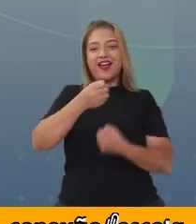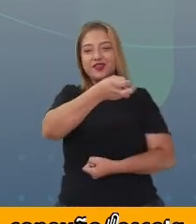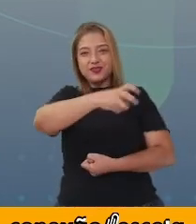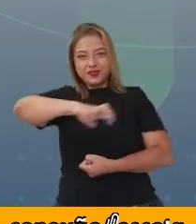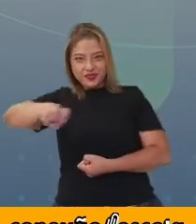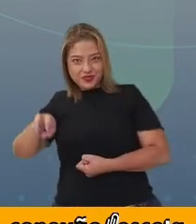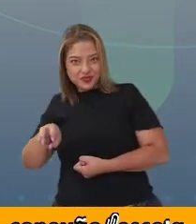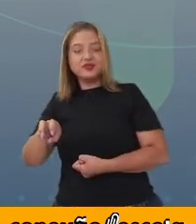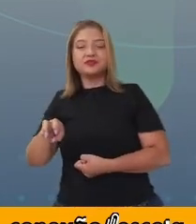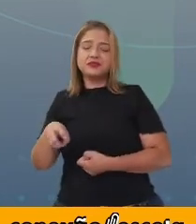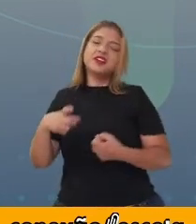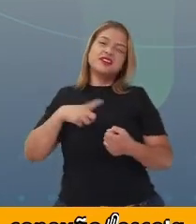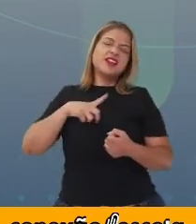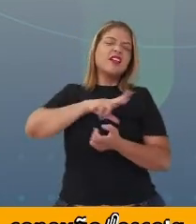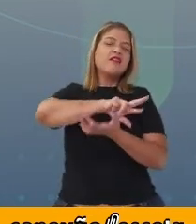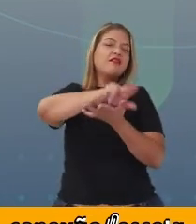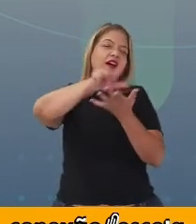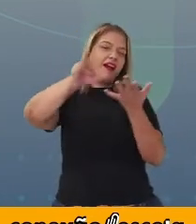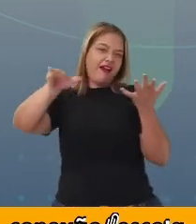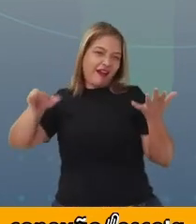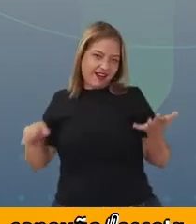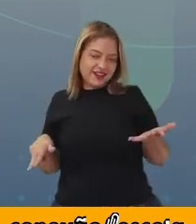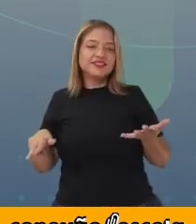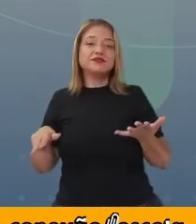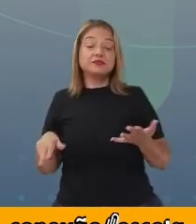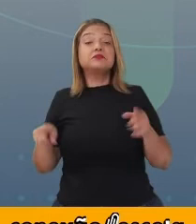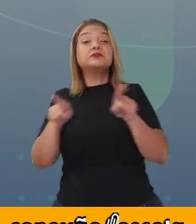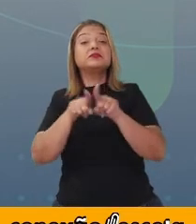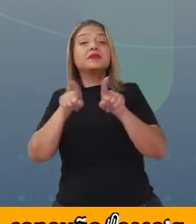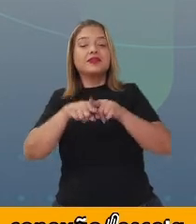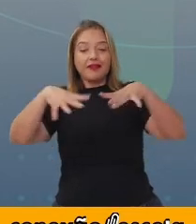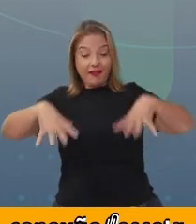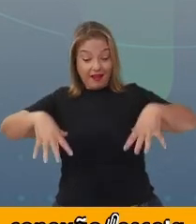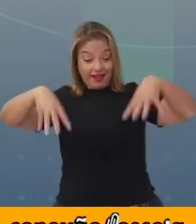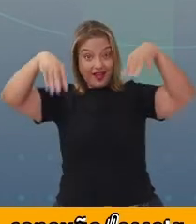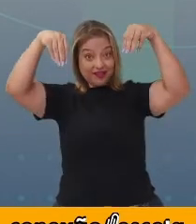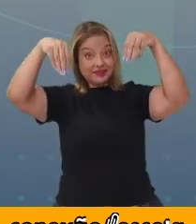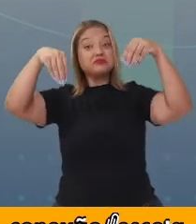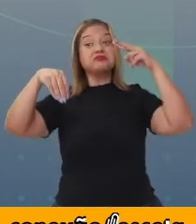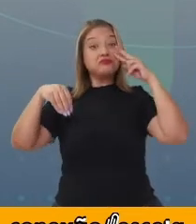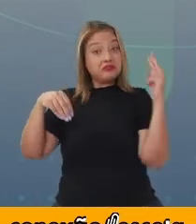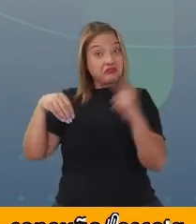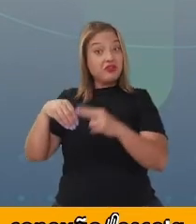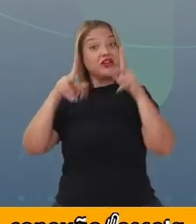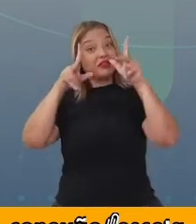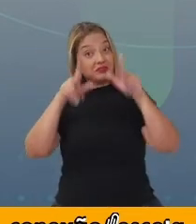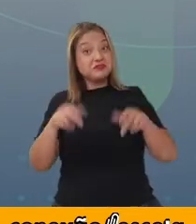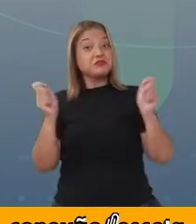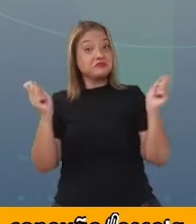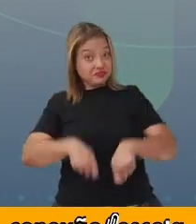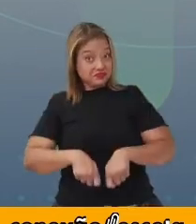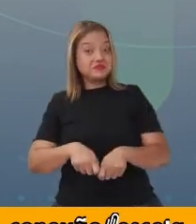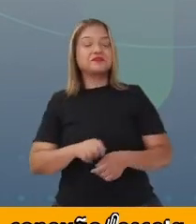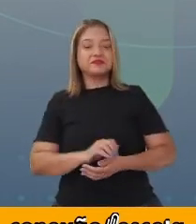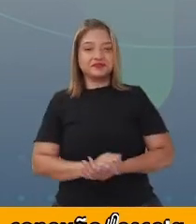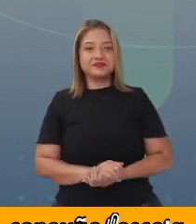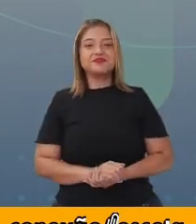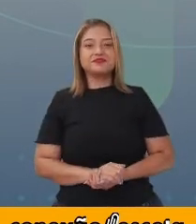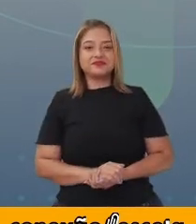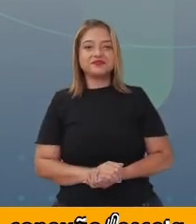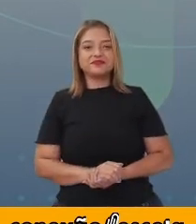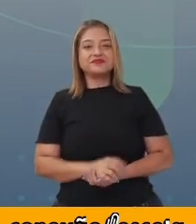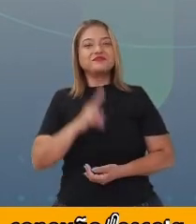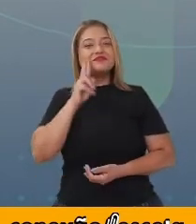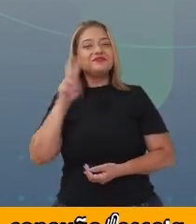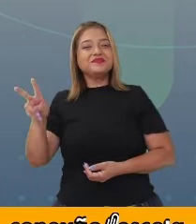sociedade. Nas torres dos castelos também. A gente já viu muito castelo nos